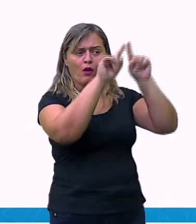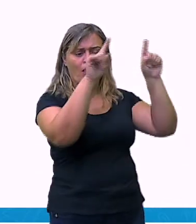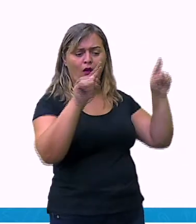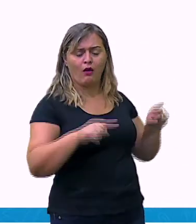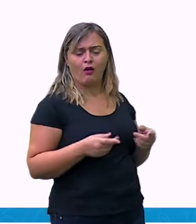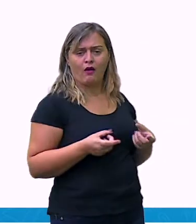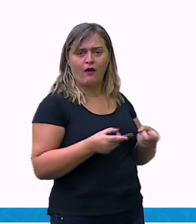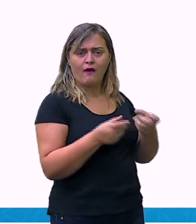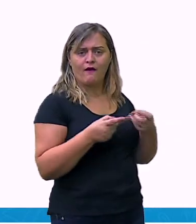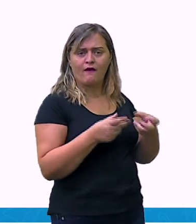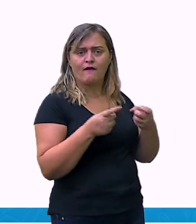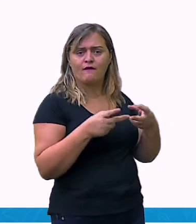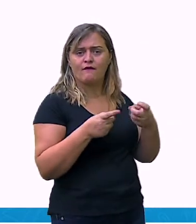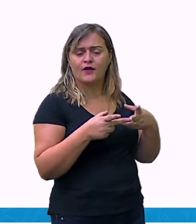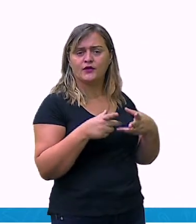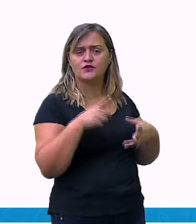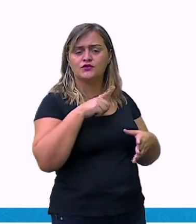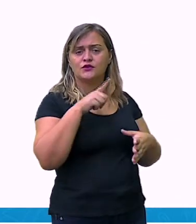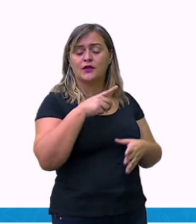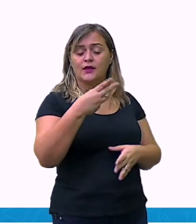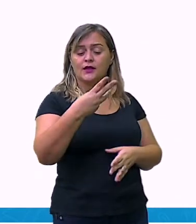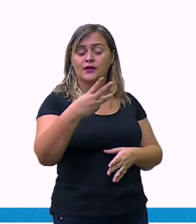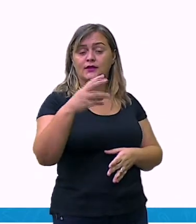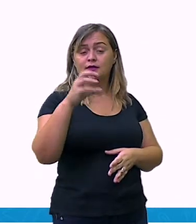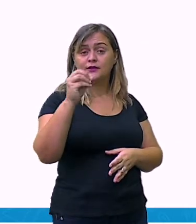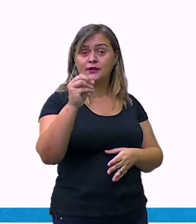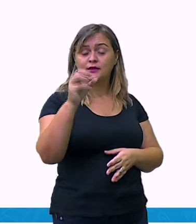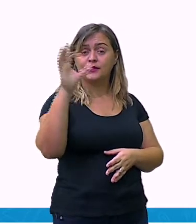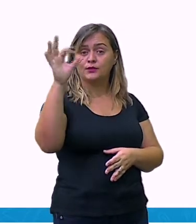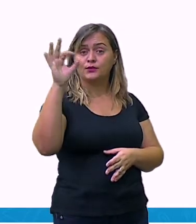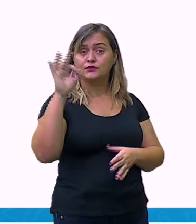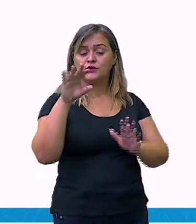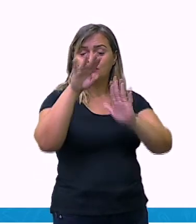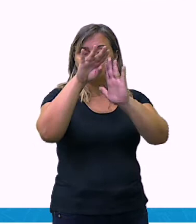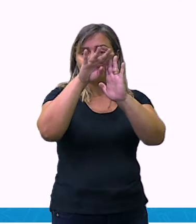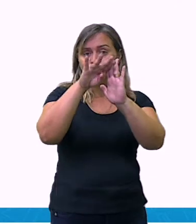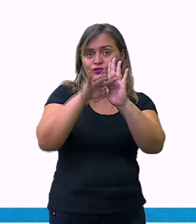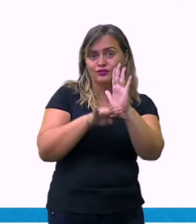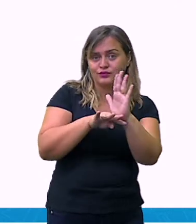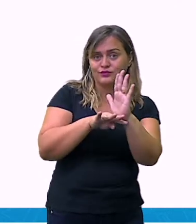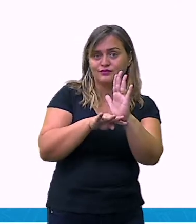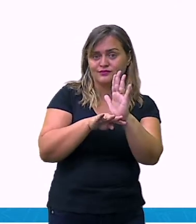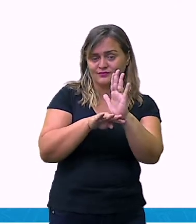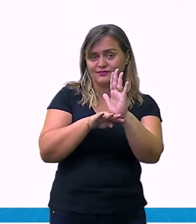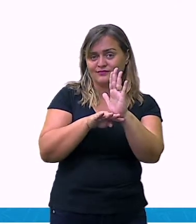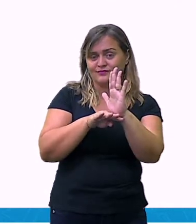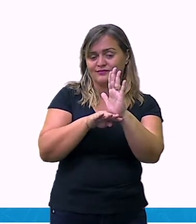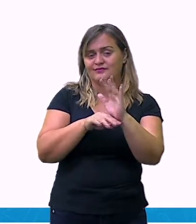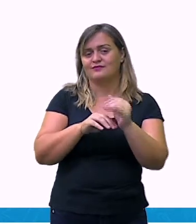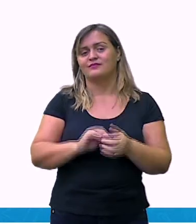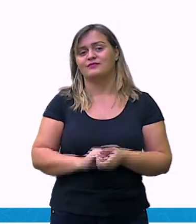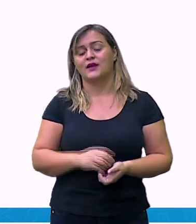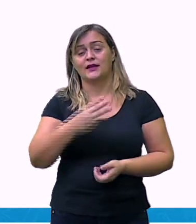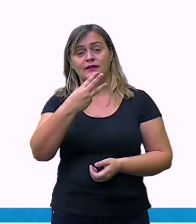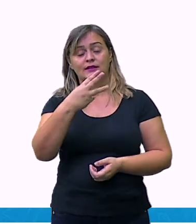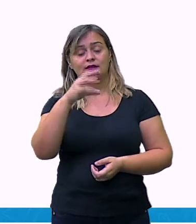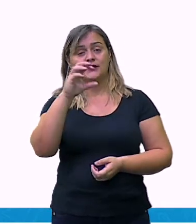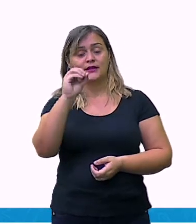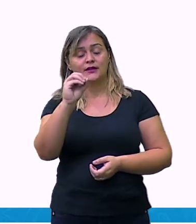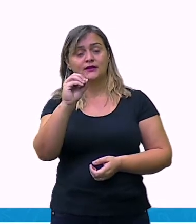Olha a setinha apontada para baixo, vai abaixar o meu preço. Então, nesse caso, 30%